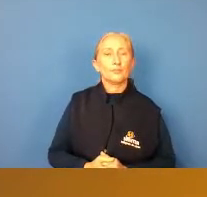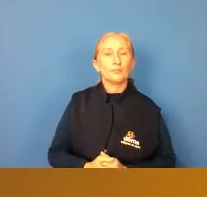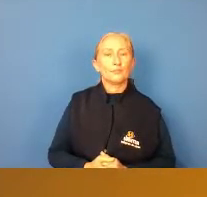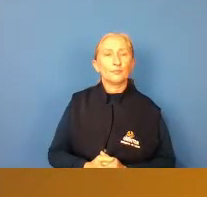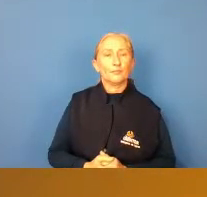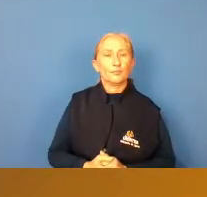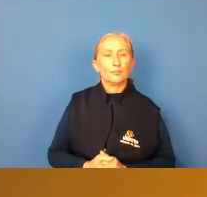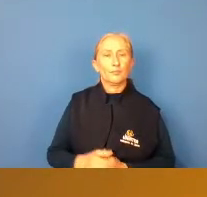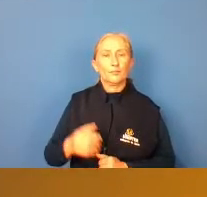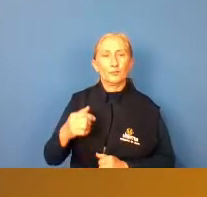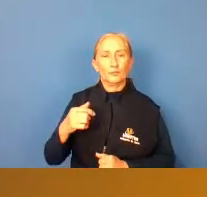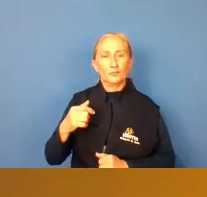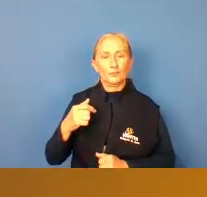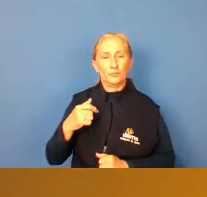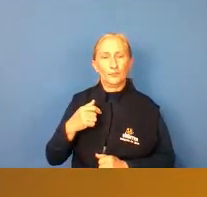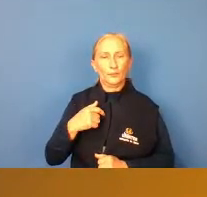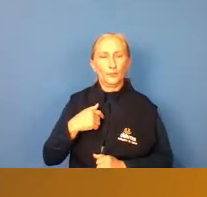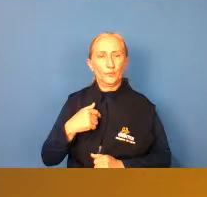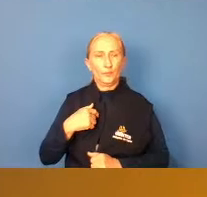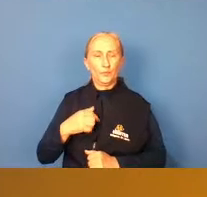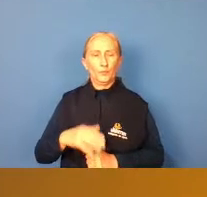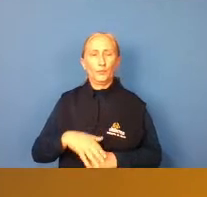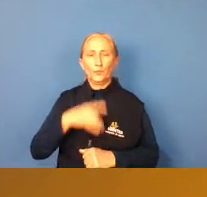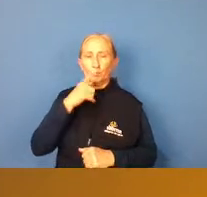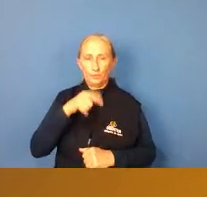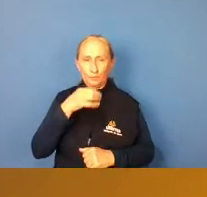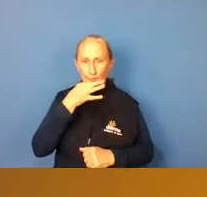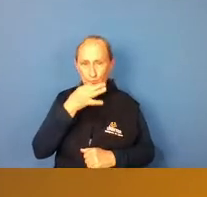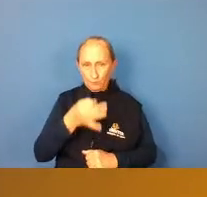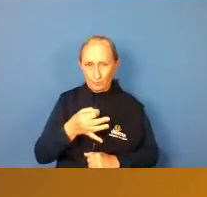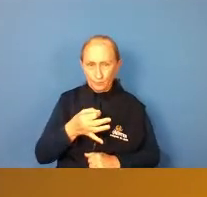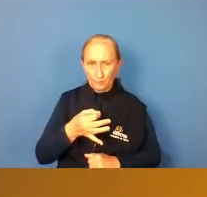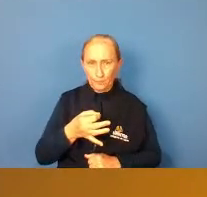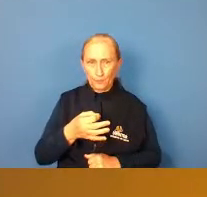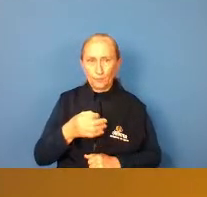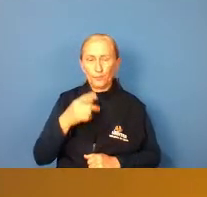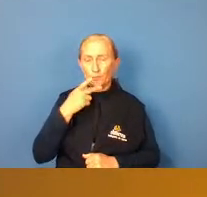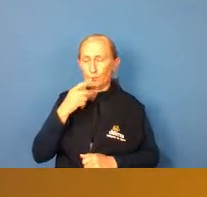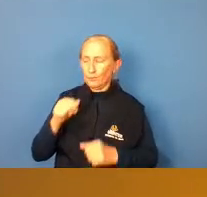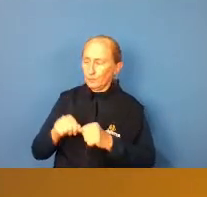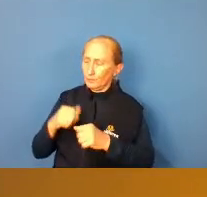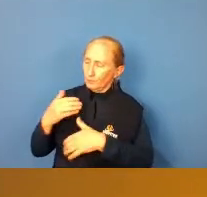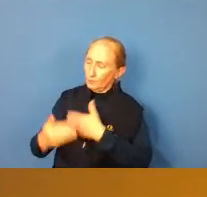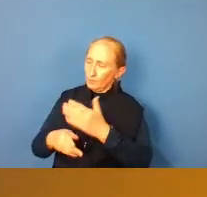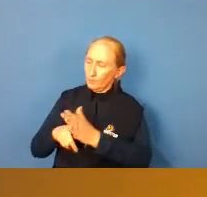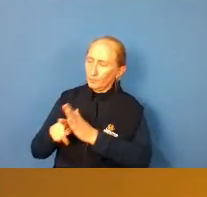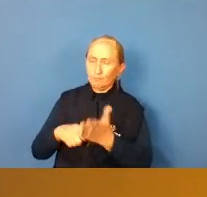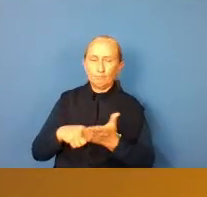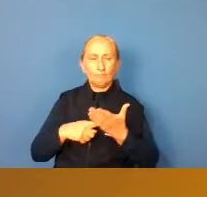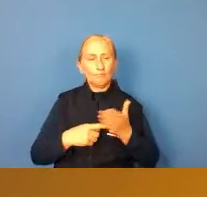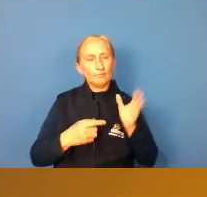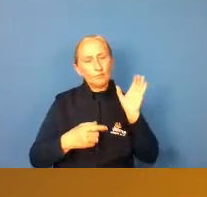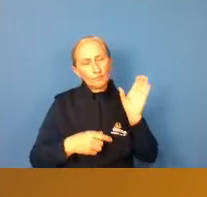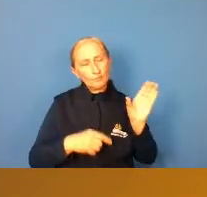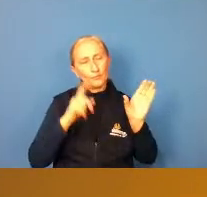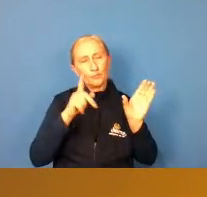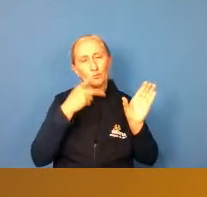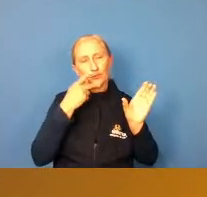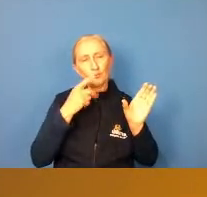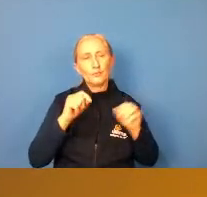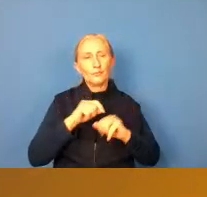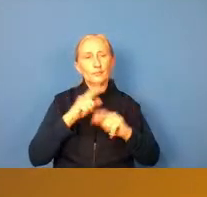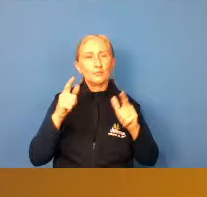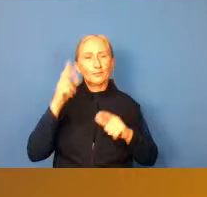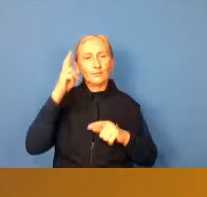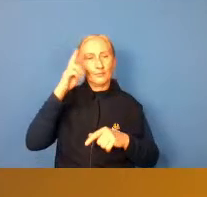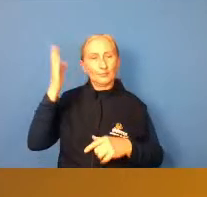algum comentário de maneira geral acho que meu quando ele foi fazendo ali demonstrando a palestra né falando claro que a